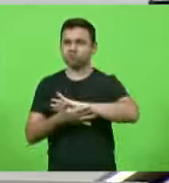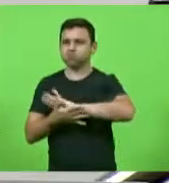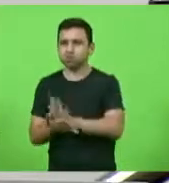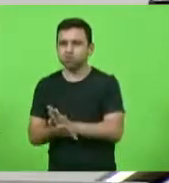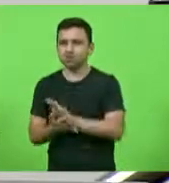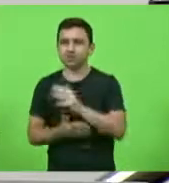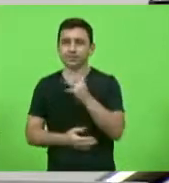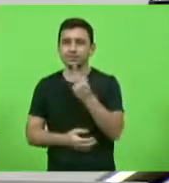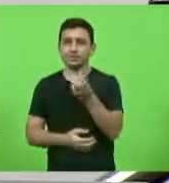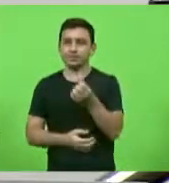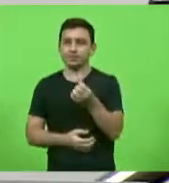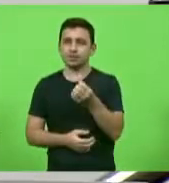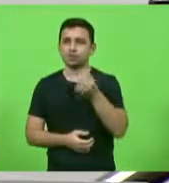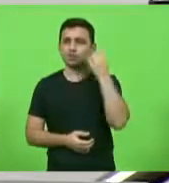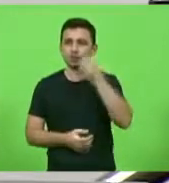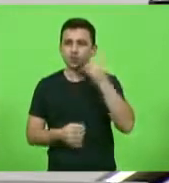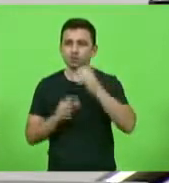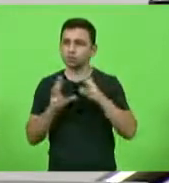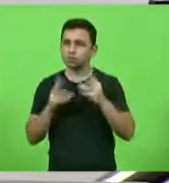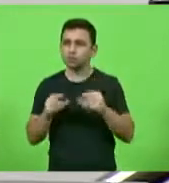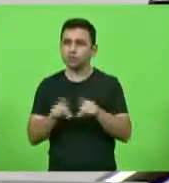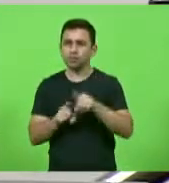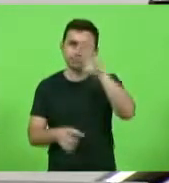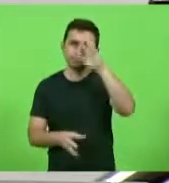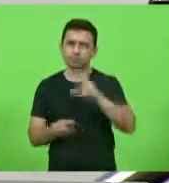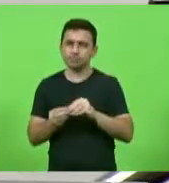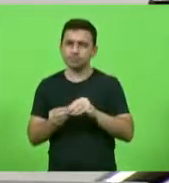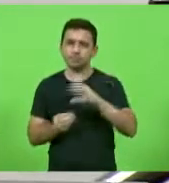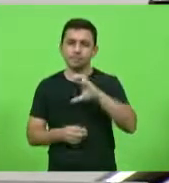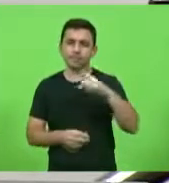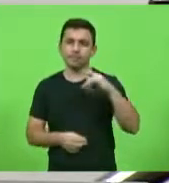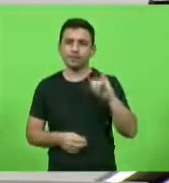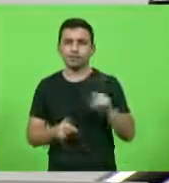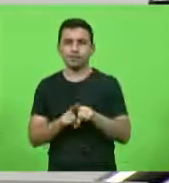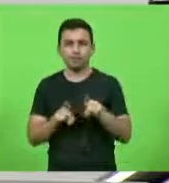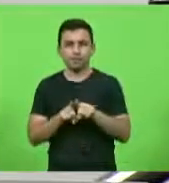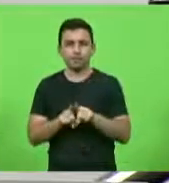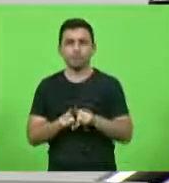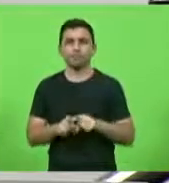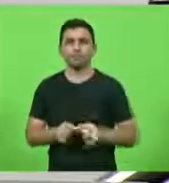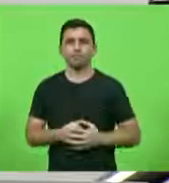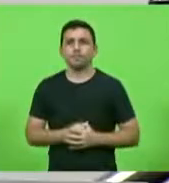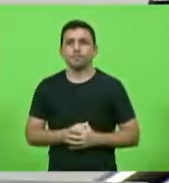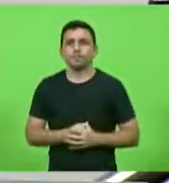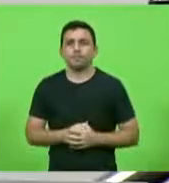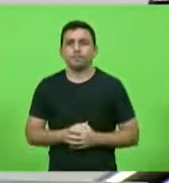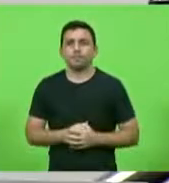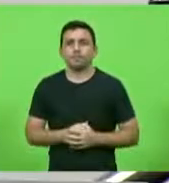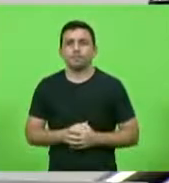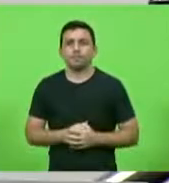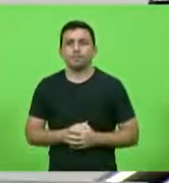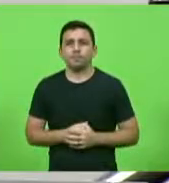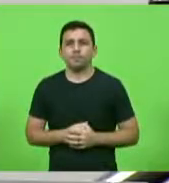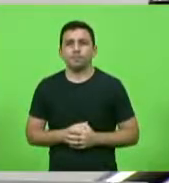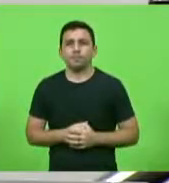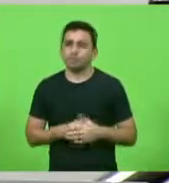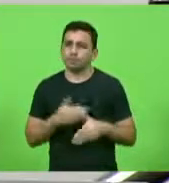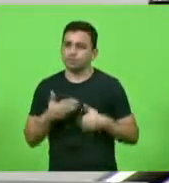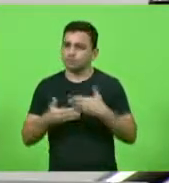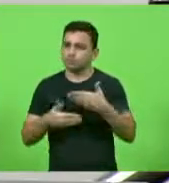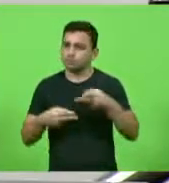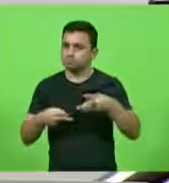36 deputados do que concluiu a CPI dos respiradores eu continuo muito